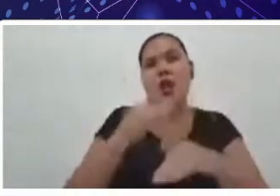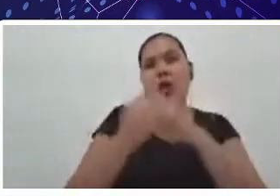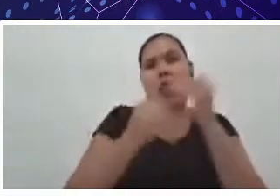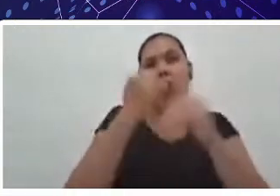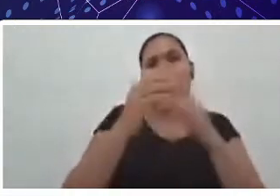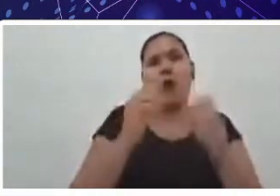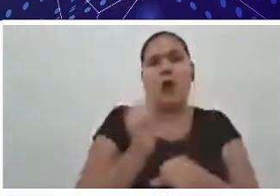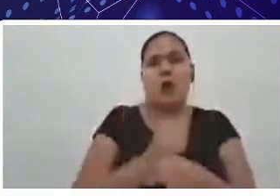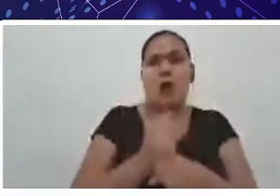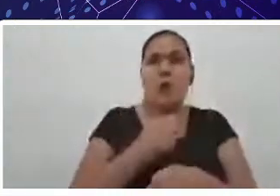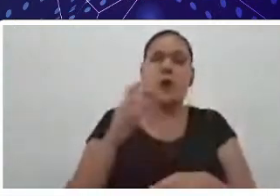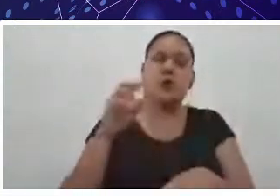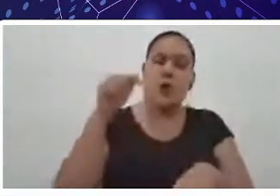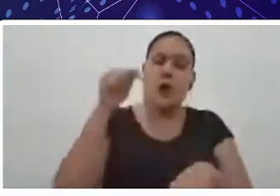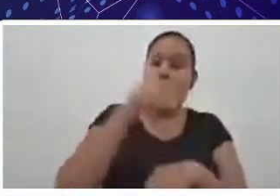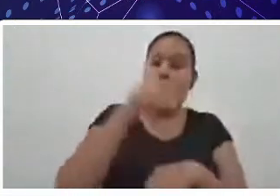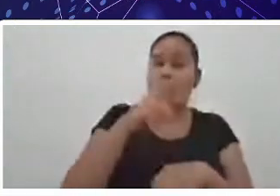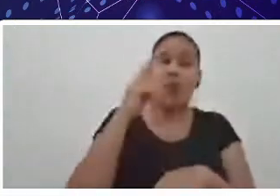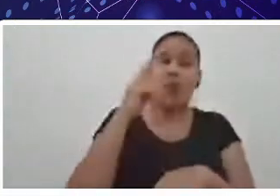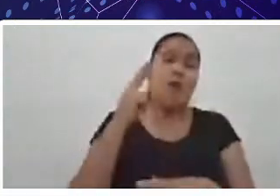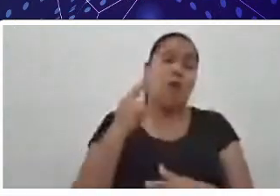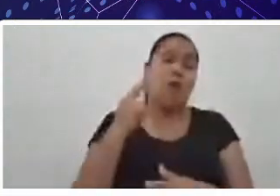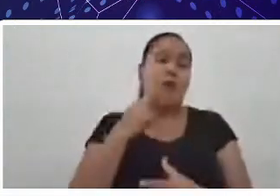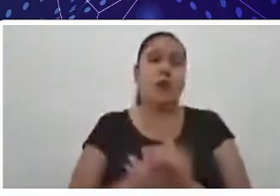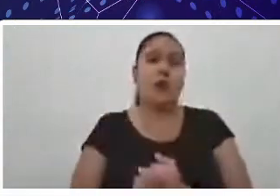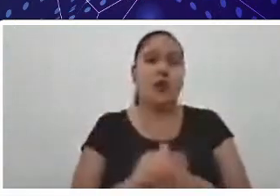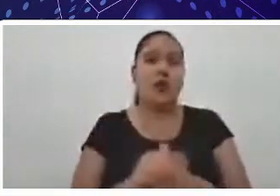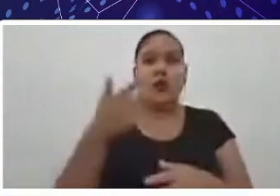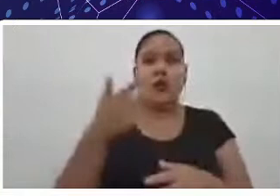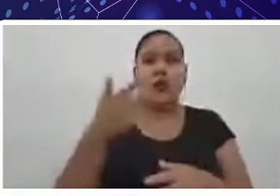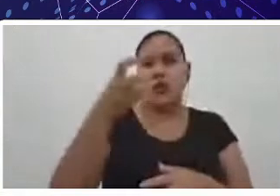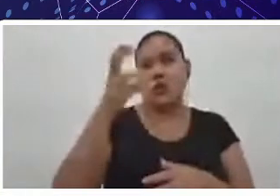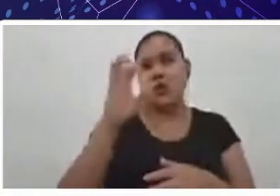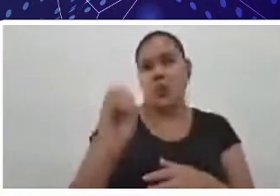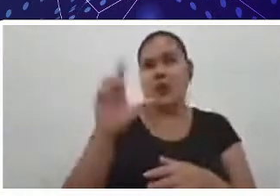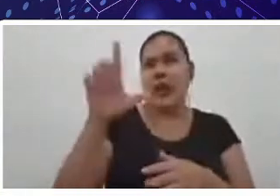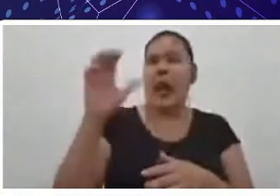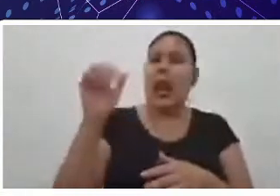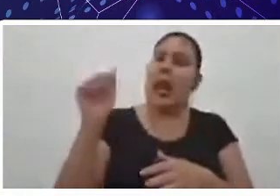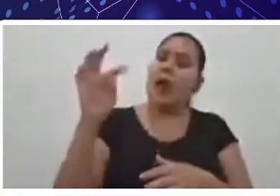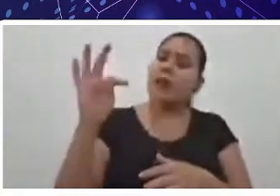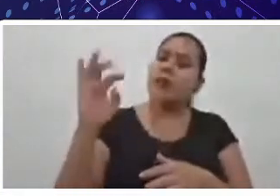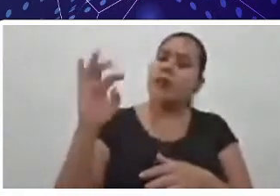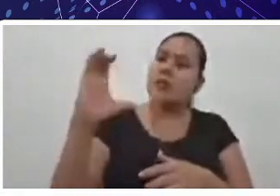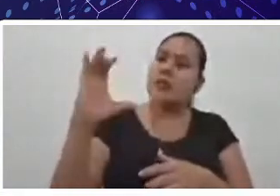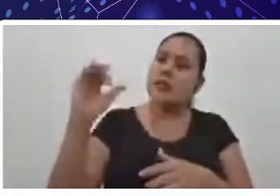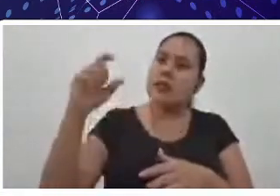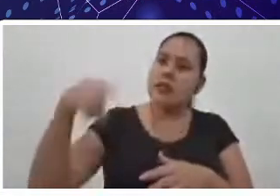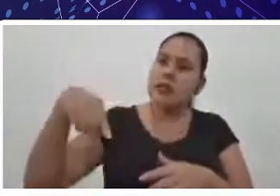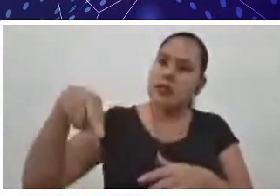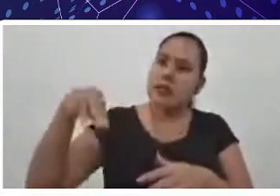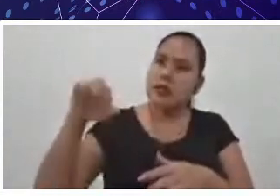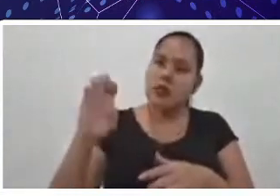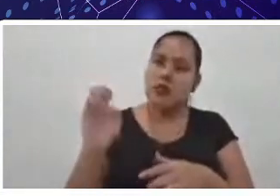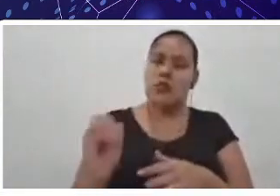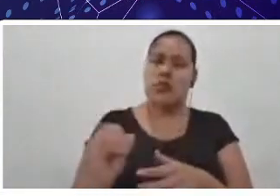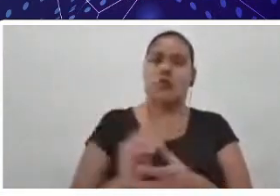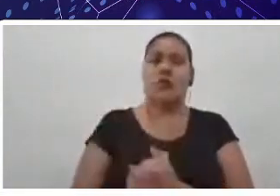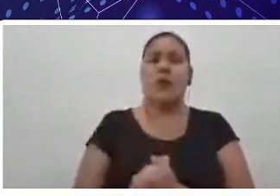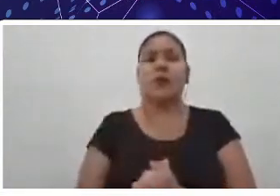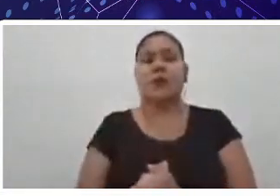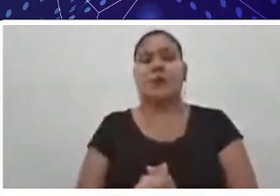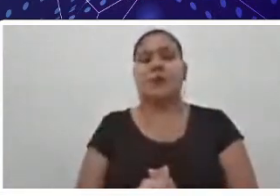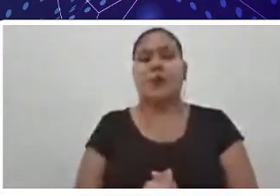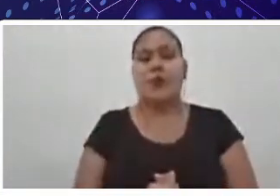50 laticínios, e esses laticínios contam com inspeção oficial em todo o nosso estado. Então,